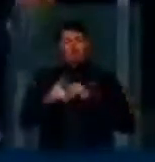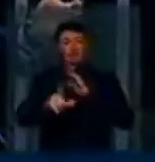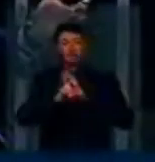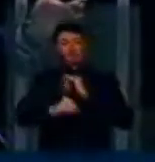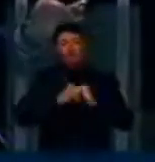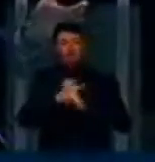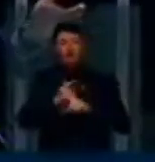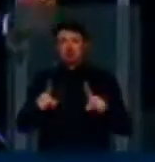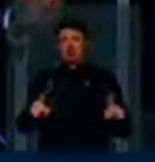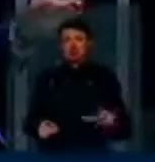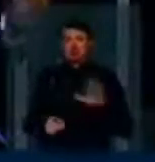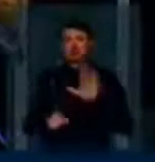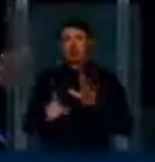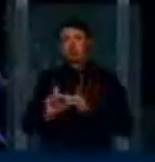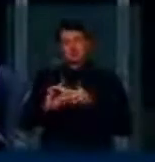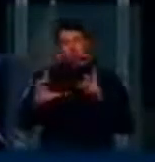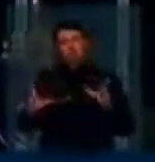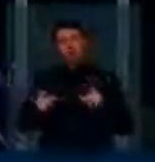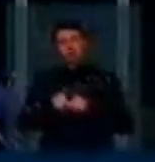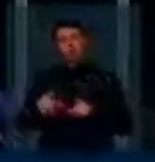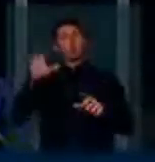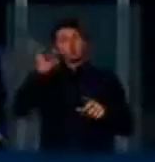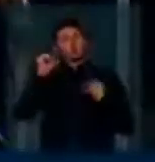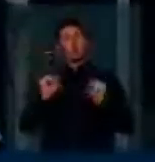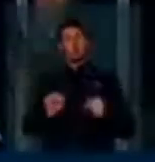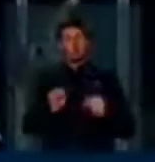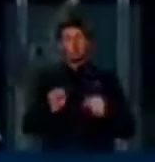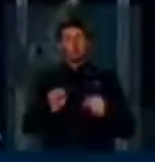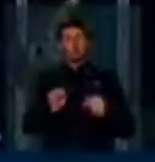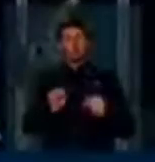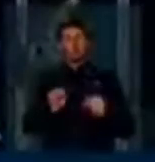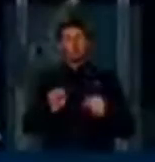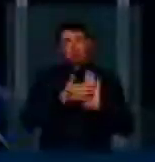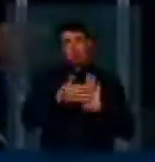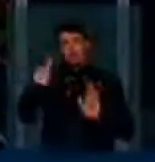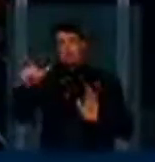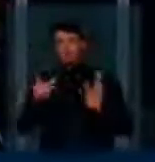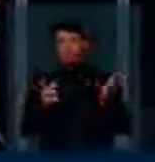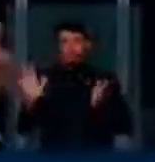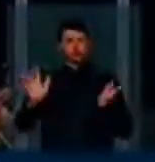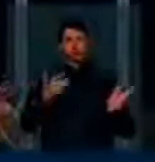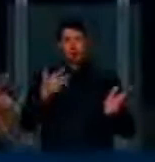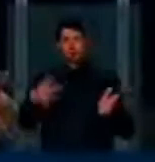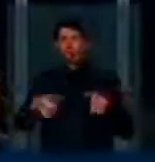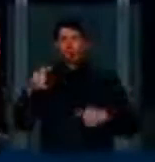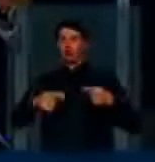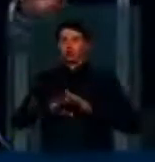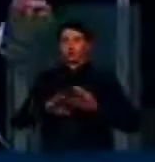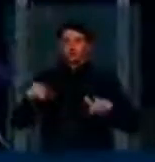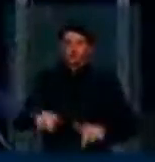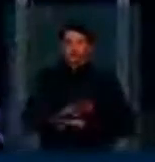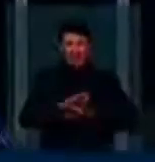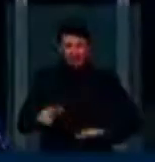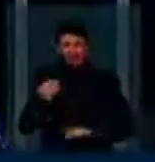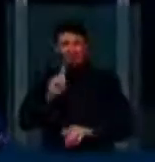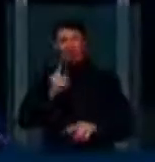colocar à disposição para ouvi-los, para ouvir os argumentos, outras propostas. Não quero encerrar aqui o diálogo. Quero continuar dialogando com ambos e com